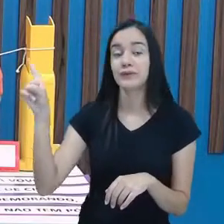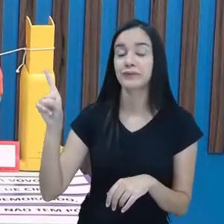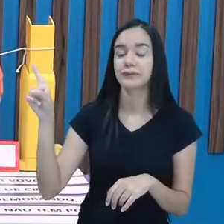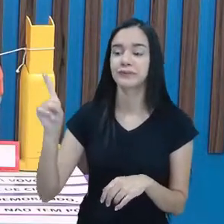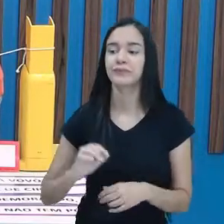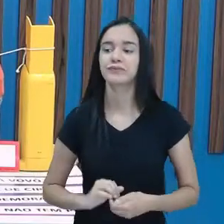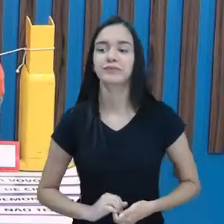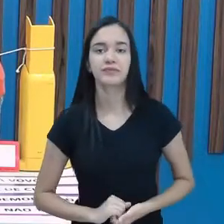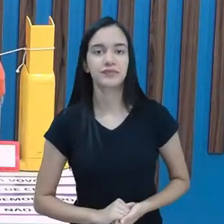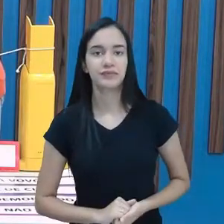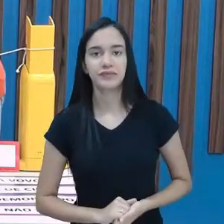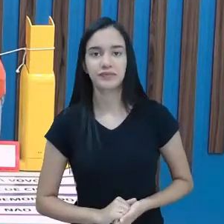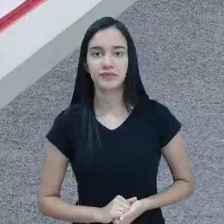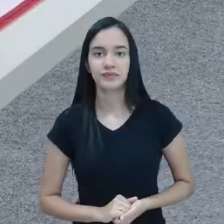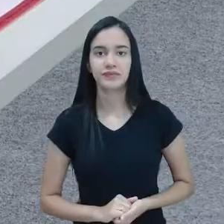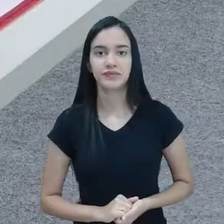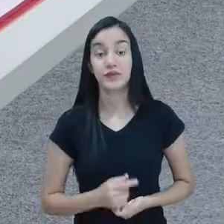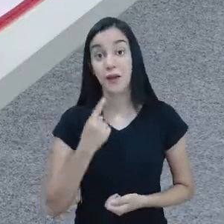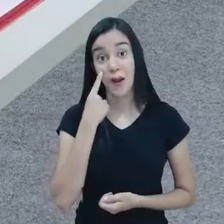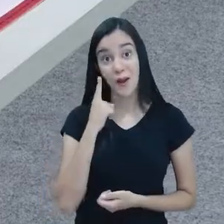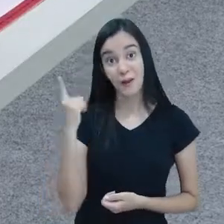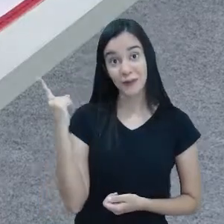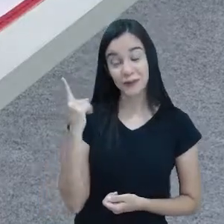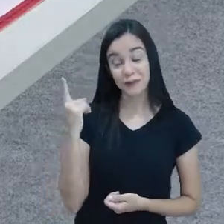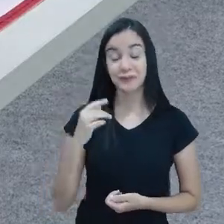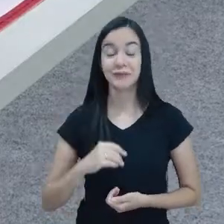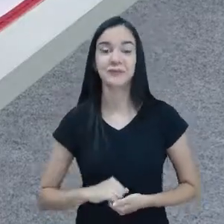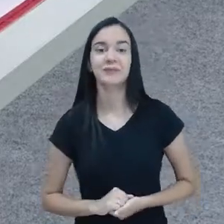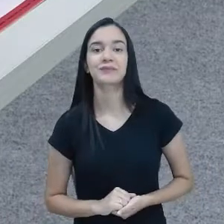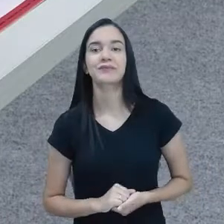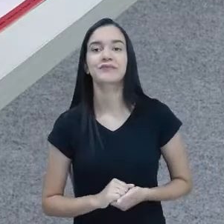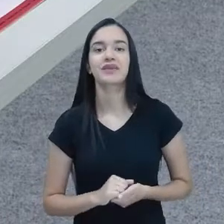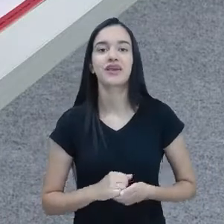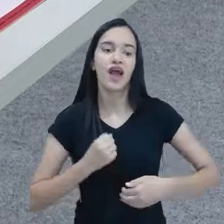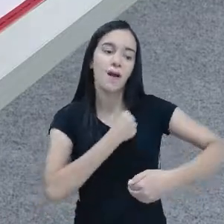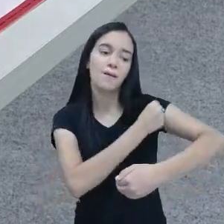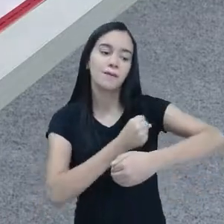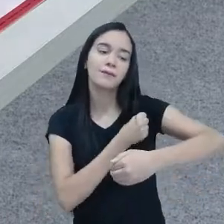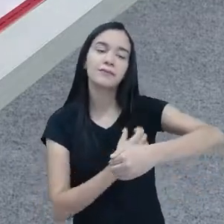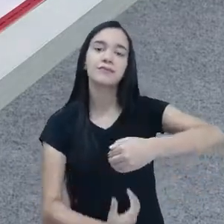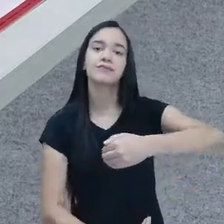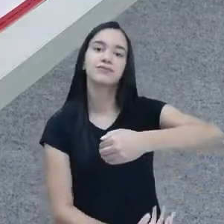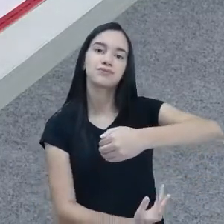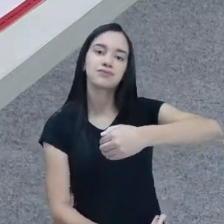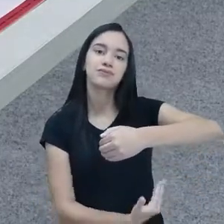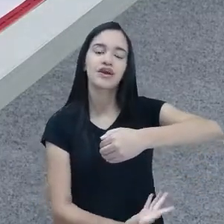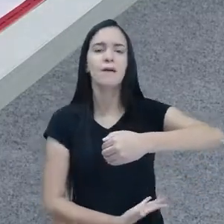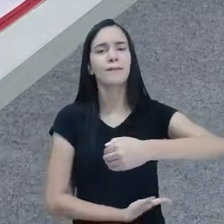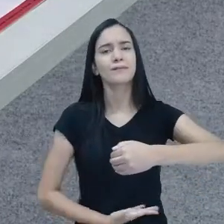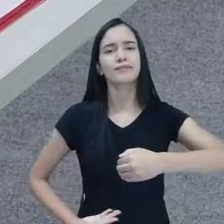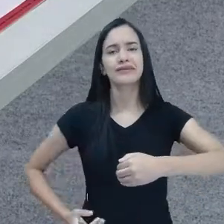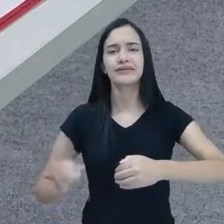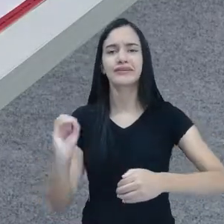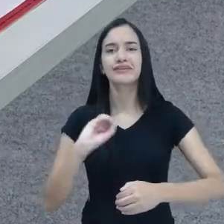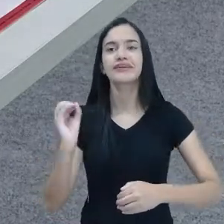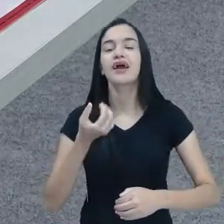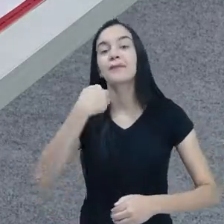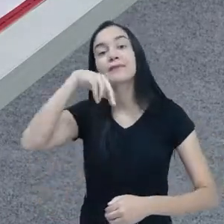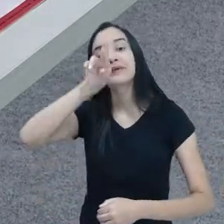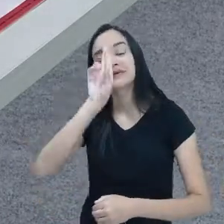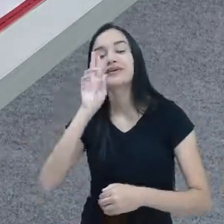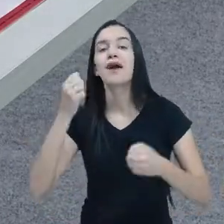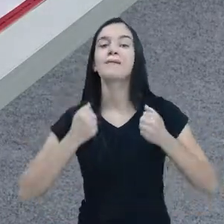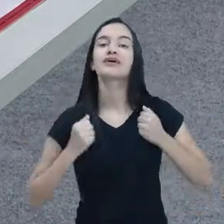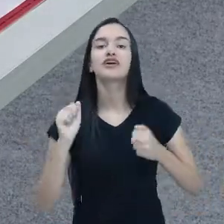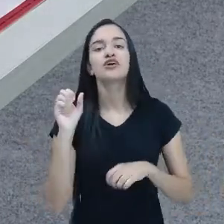para cima. E essa para cá. Olha aí. Panela no fogo. Barriga vazia. Vamos ler? Meio dia.